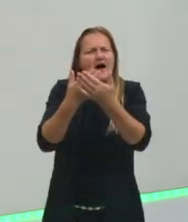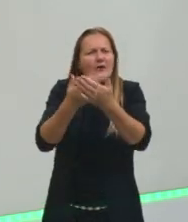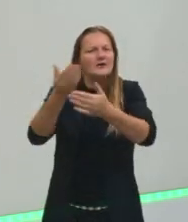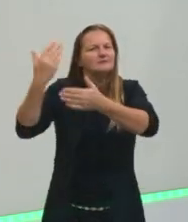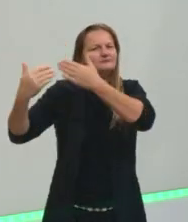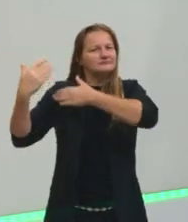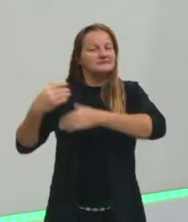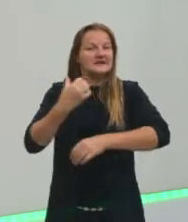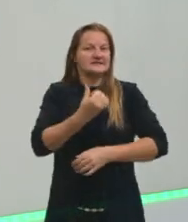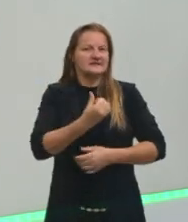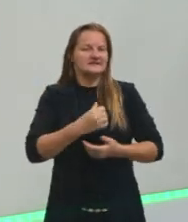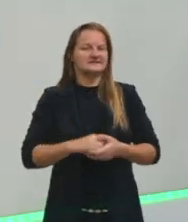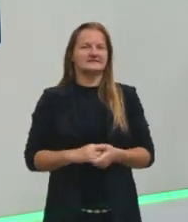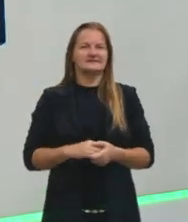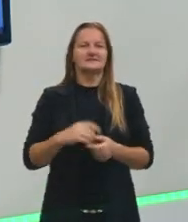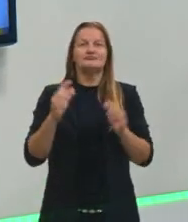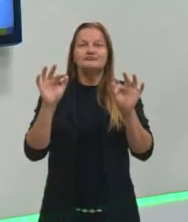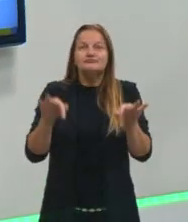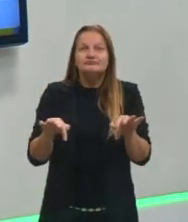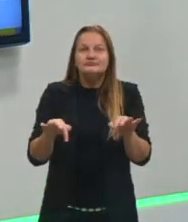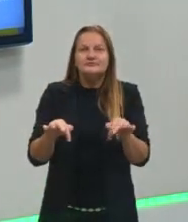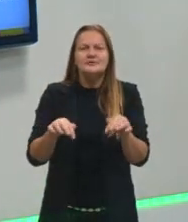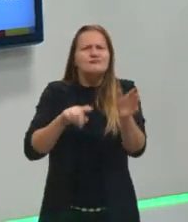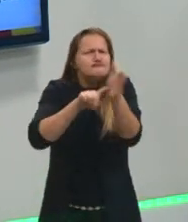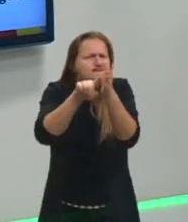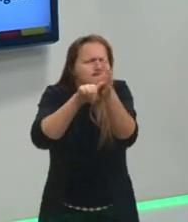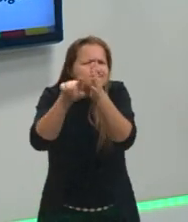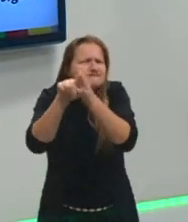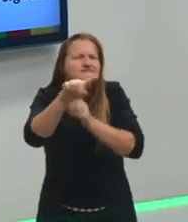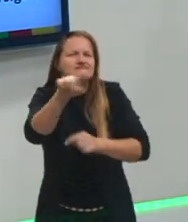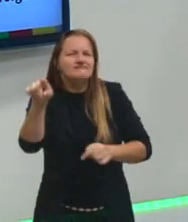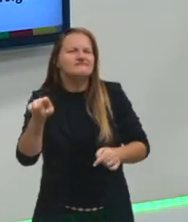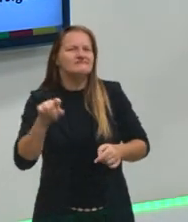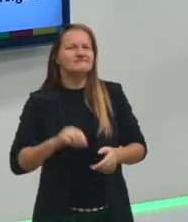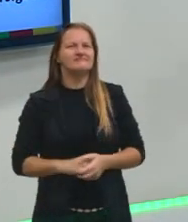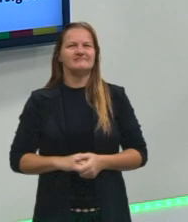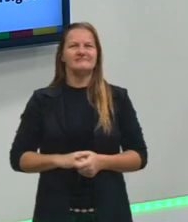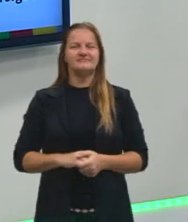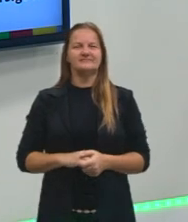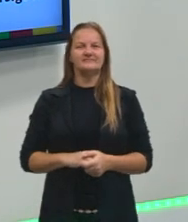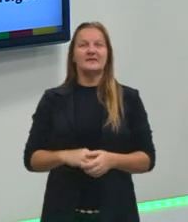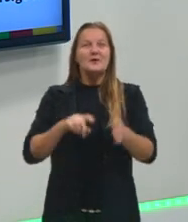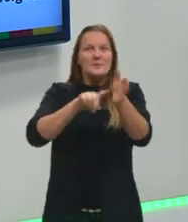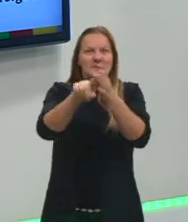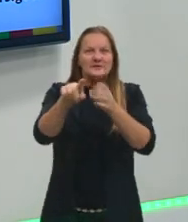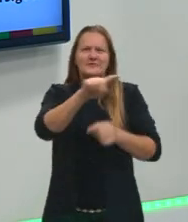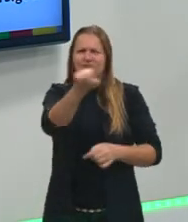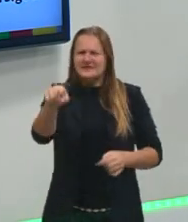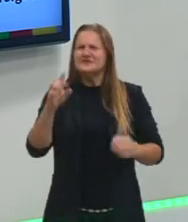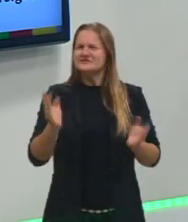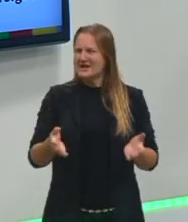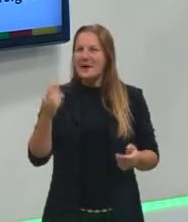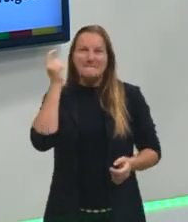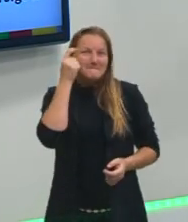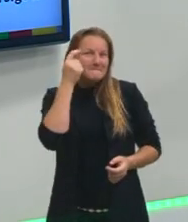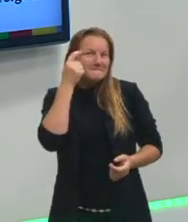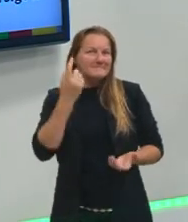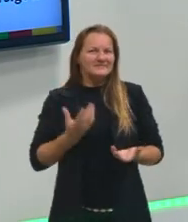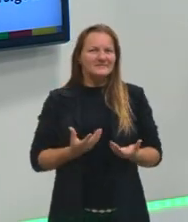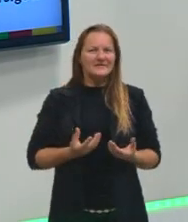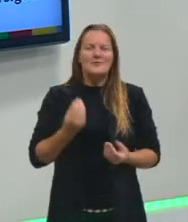na aula 6, eu terminei a aula fazendo um questionamento para vocês. Eu perguntei se vocês já haviam se pensado